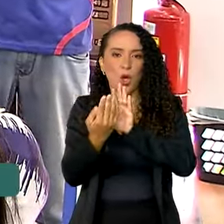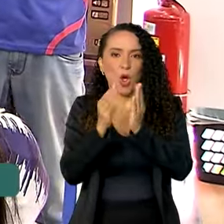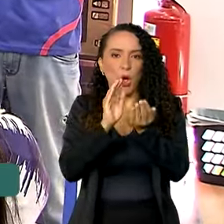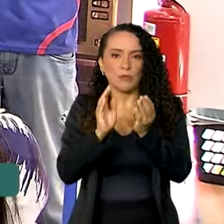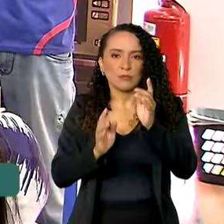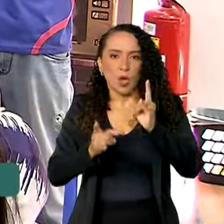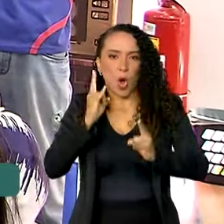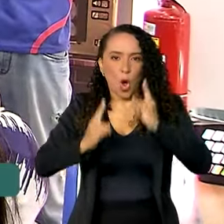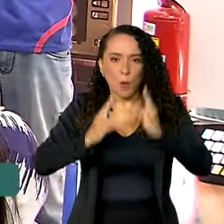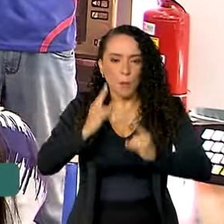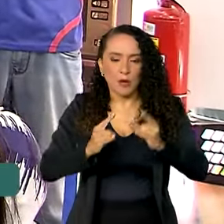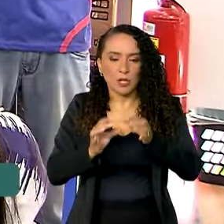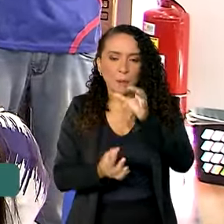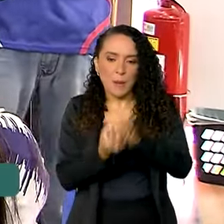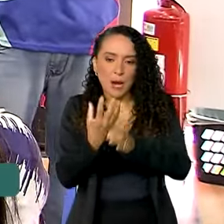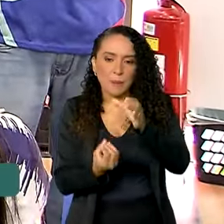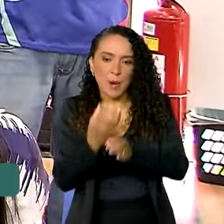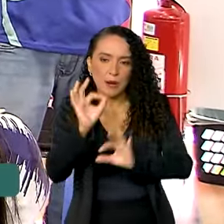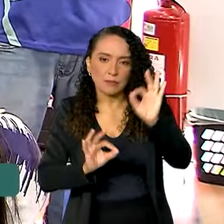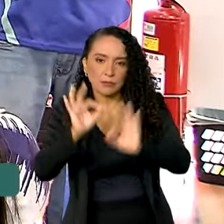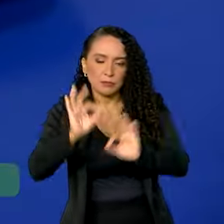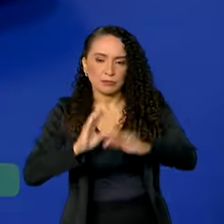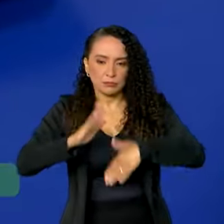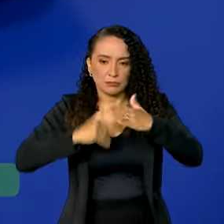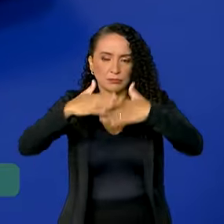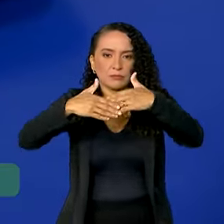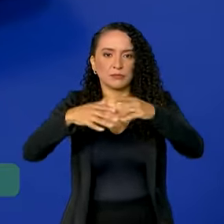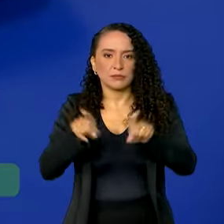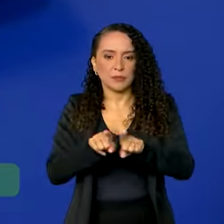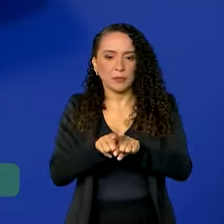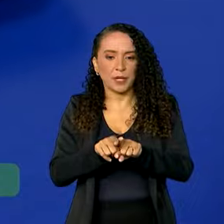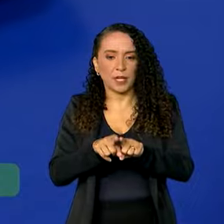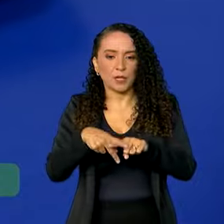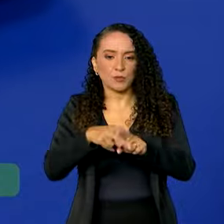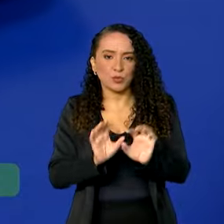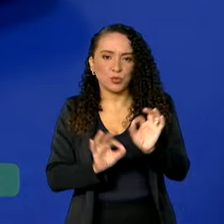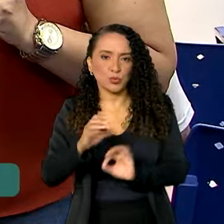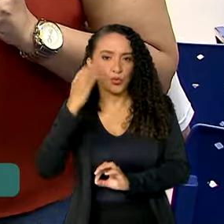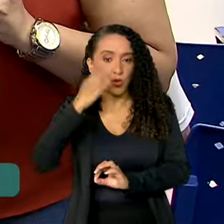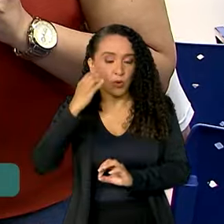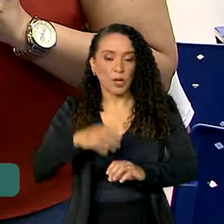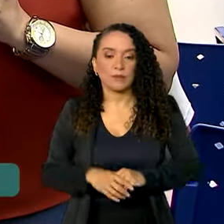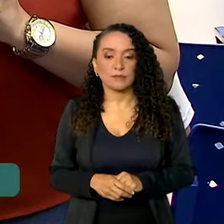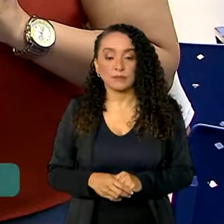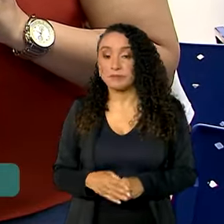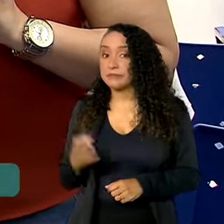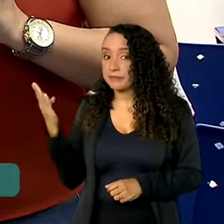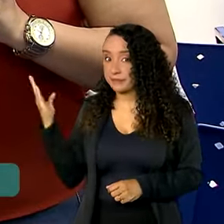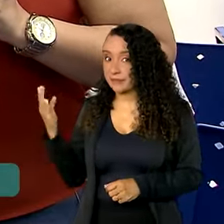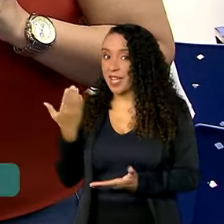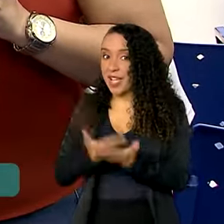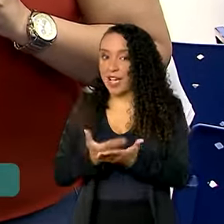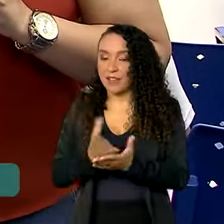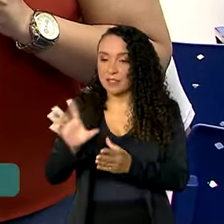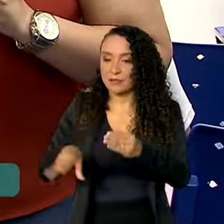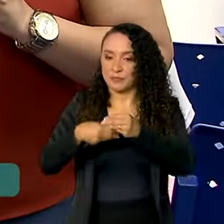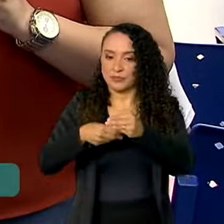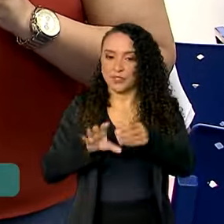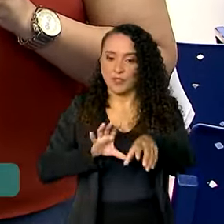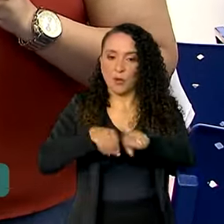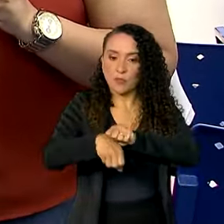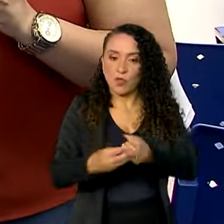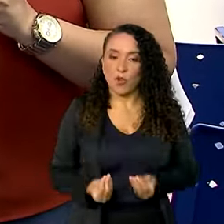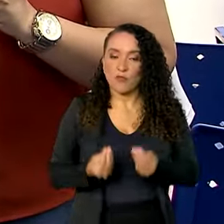montagem e configuração de computadores de alto desempenho e manutenção de celulares. Essas aulas fazem parte da formação